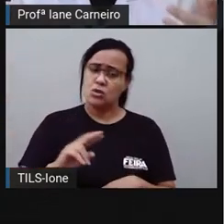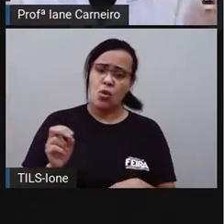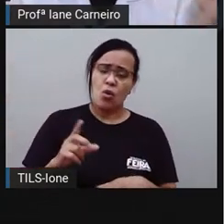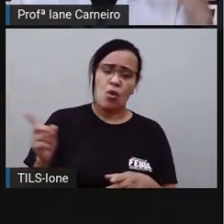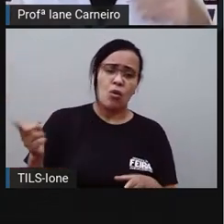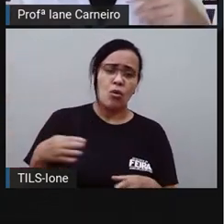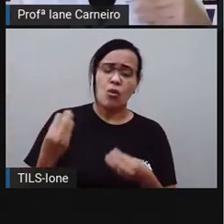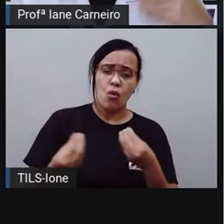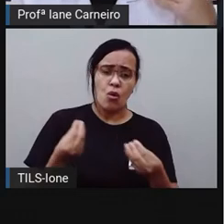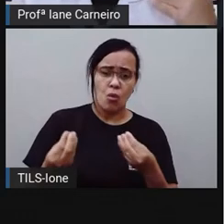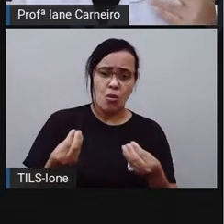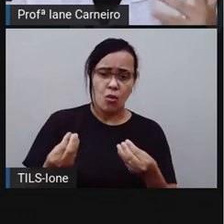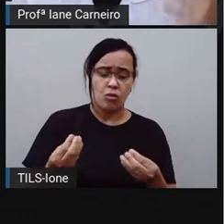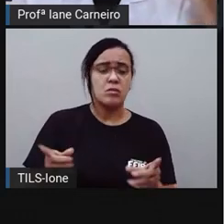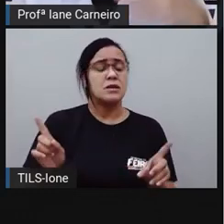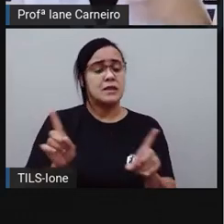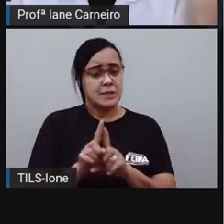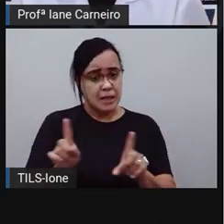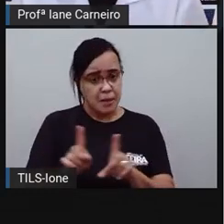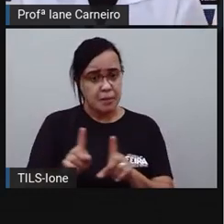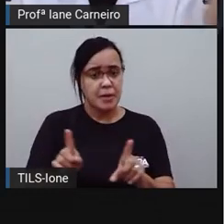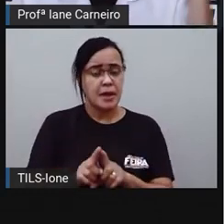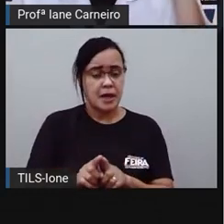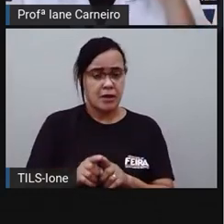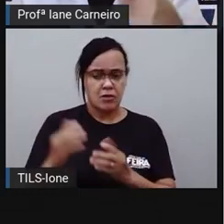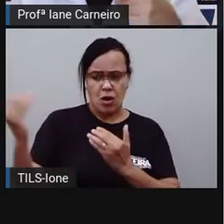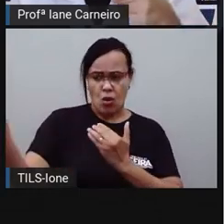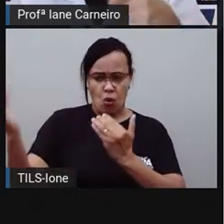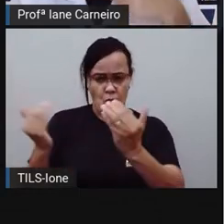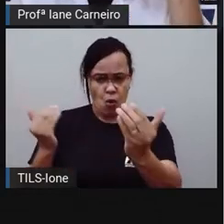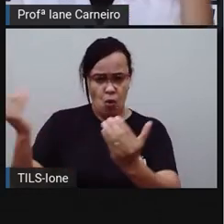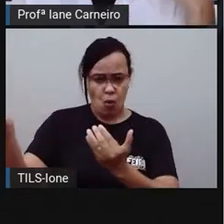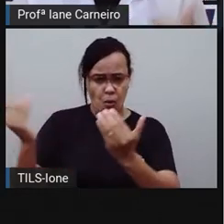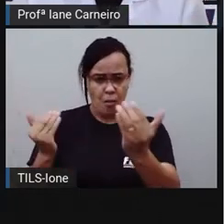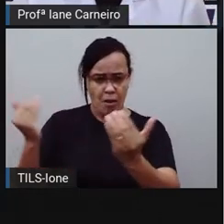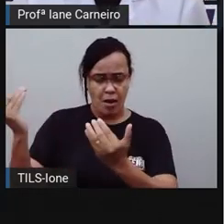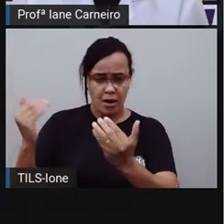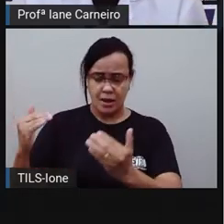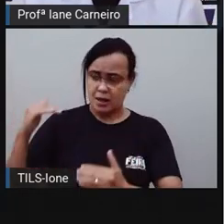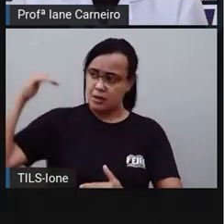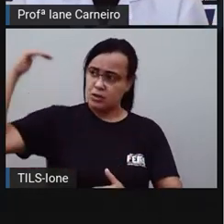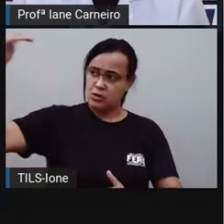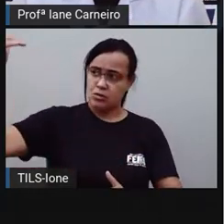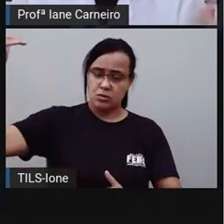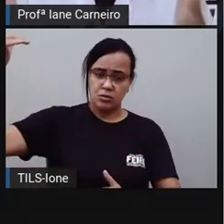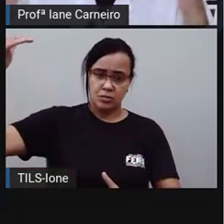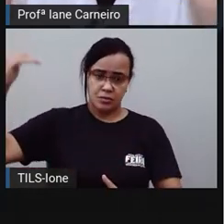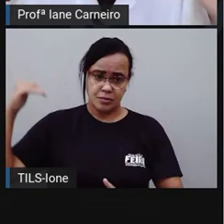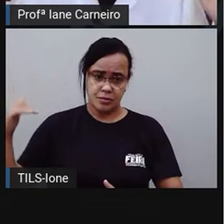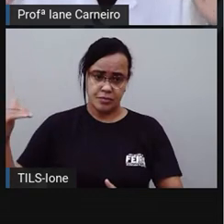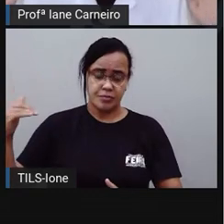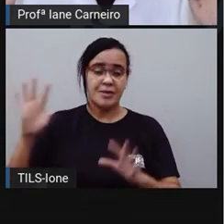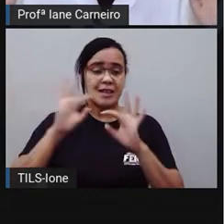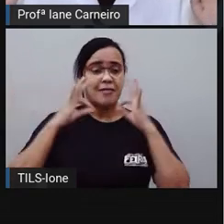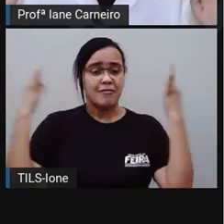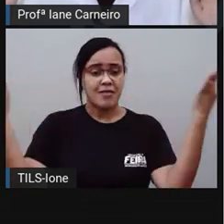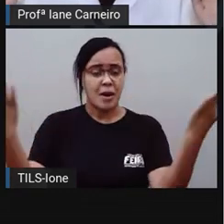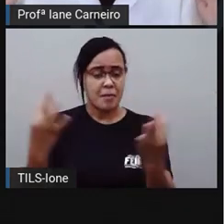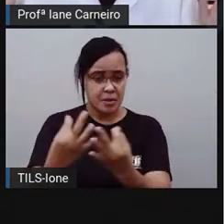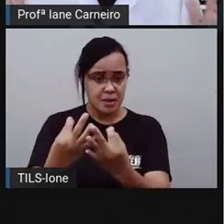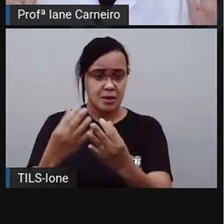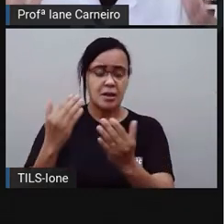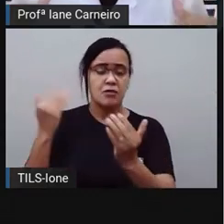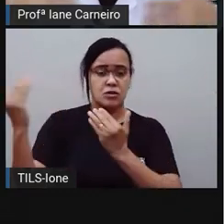Além disso, você também vai comparar a sua altura com a dos seus familiares. Então, você ficou encostada na